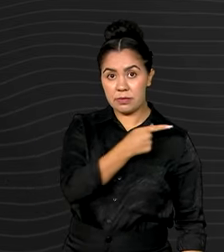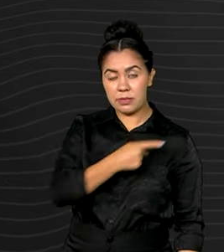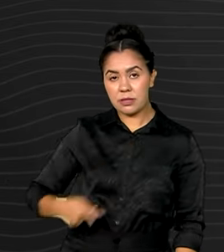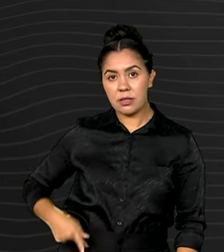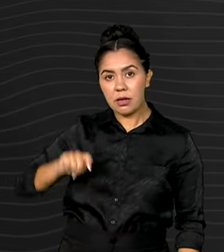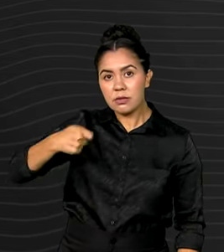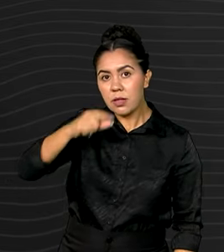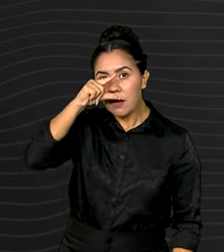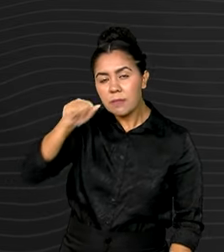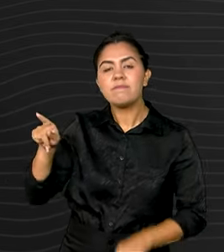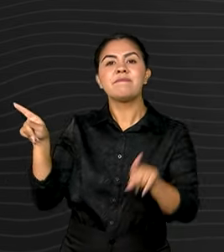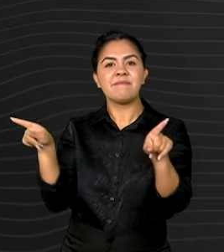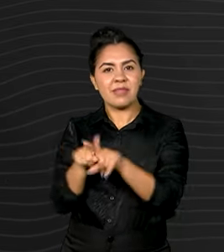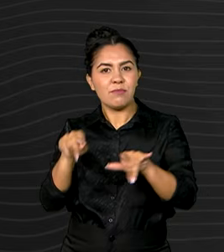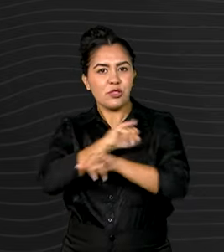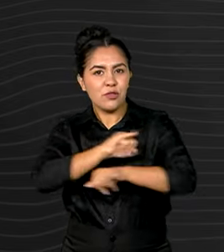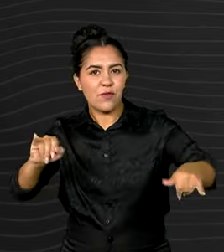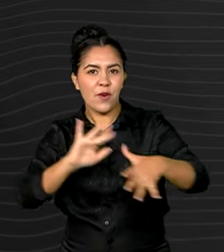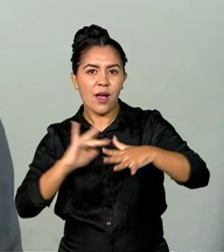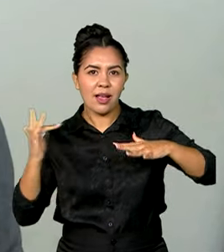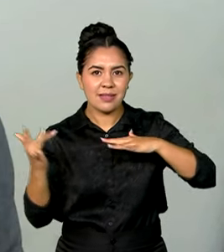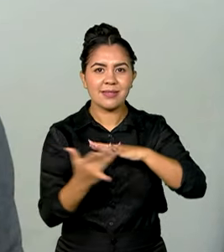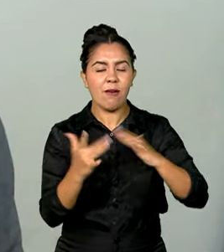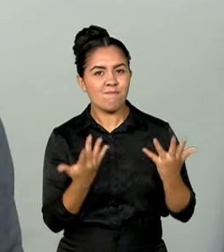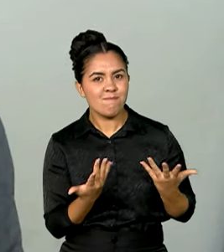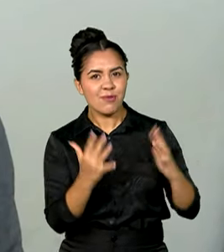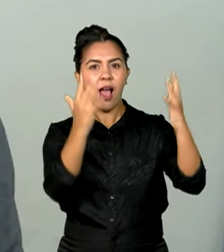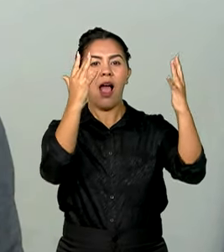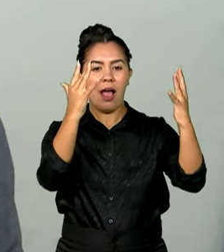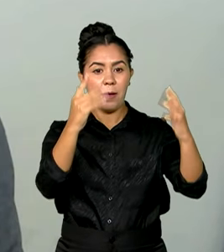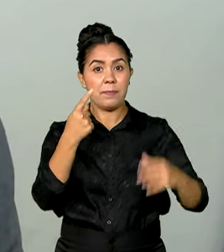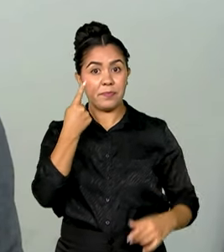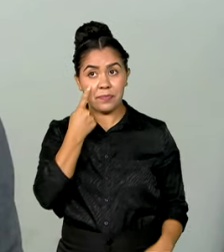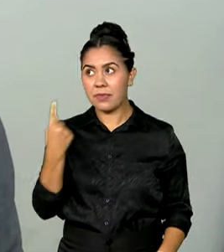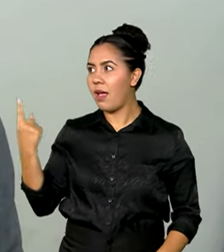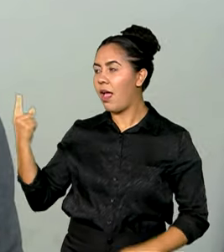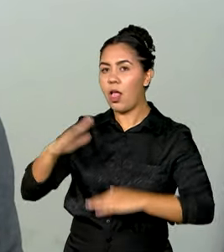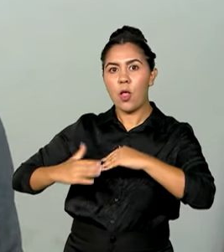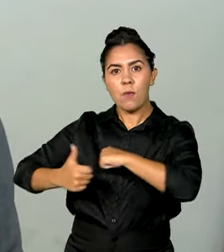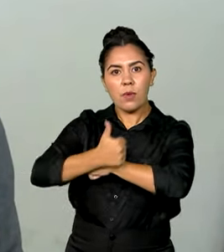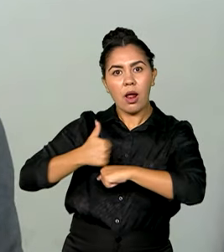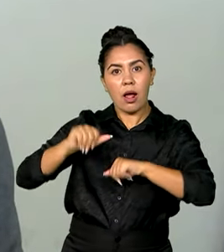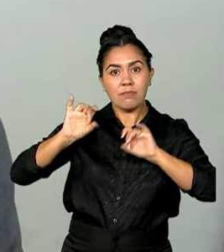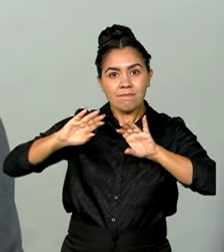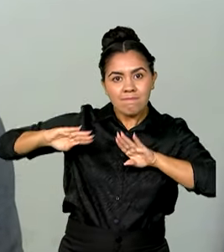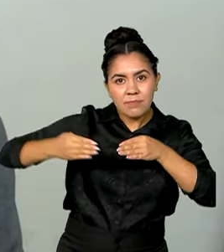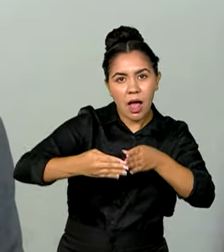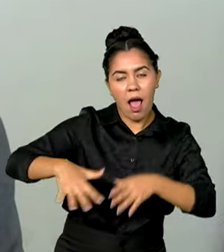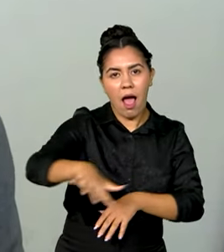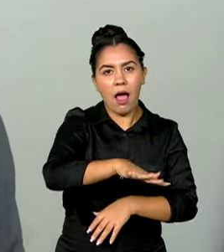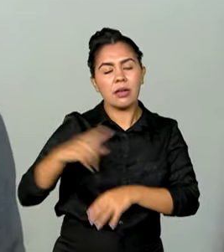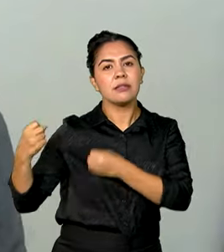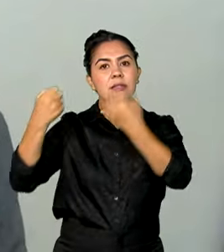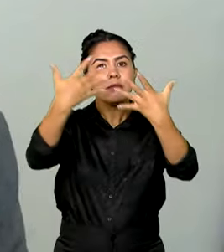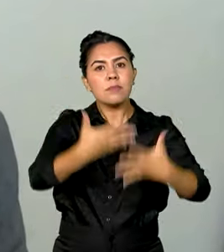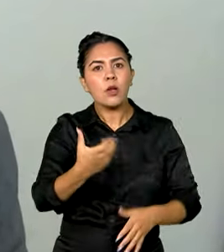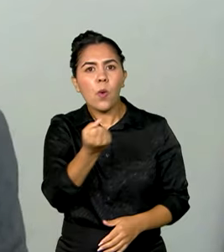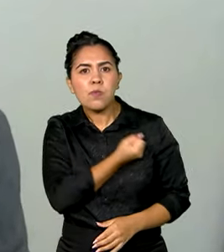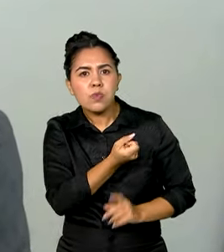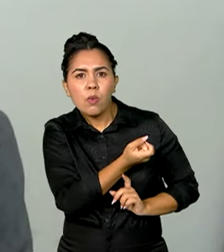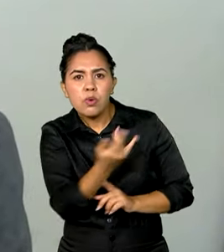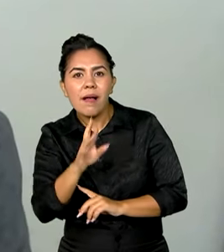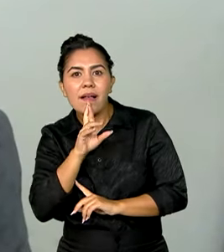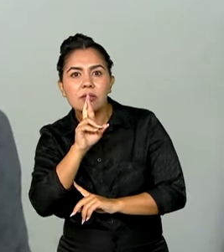também comemorou o resultado pelas redes sociais. Para este especialista do setor, os números mostram a recuperação da